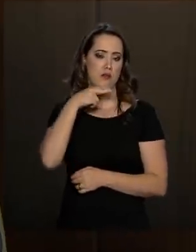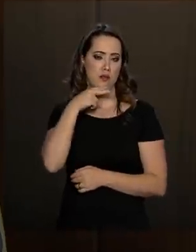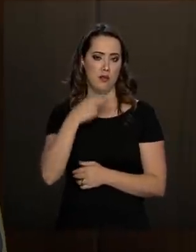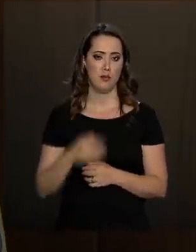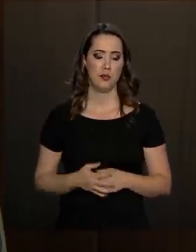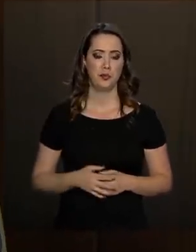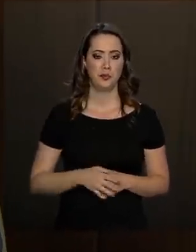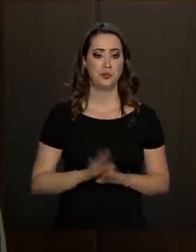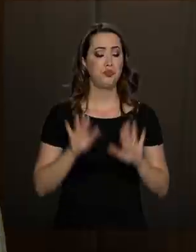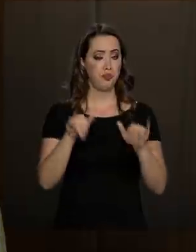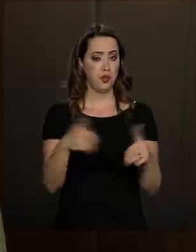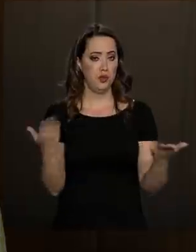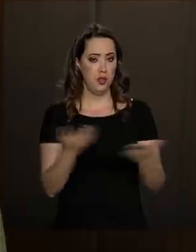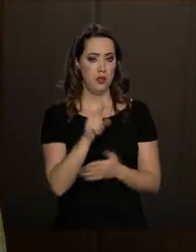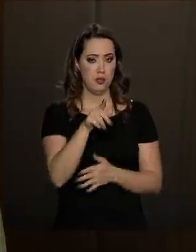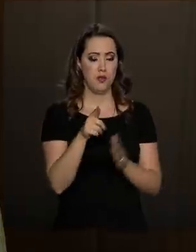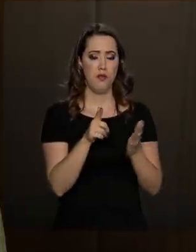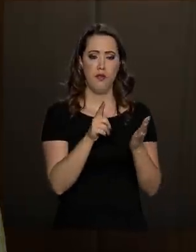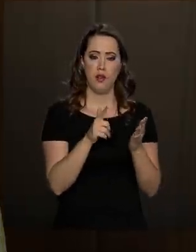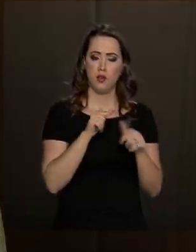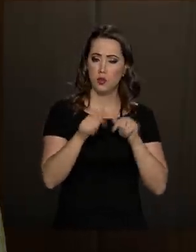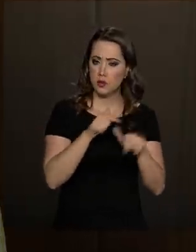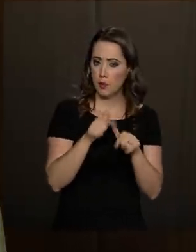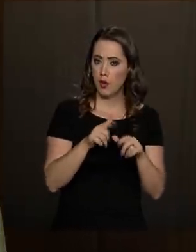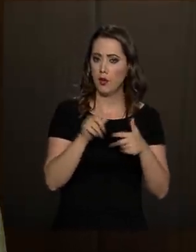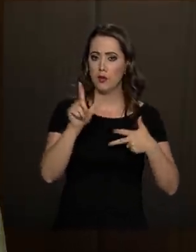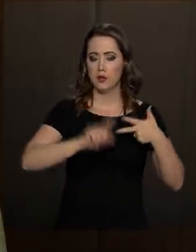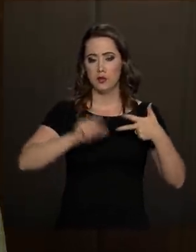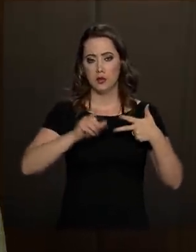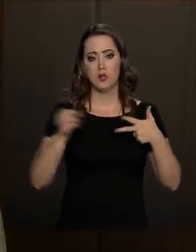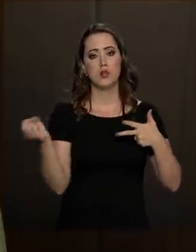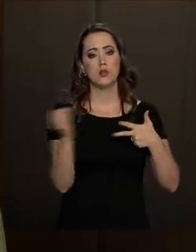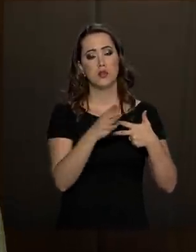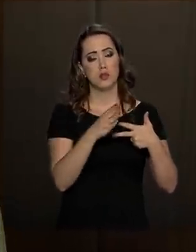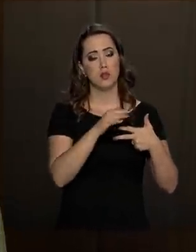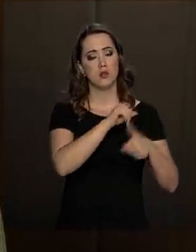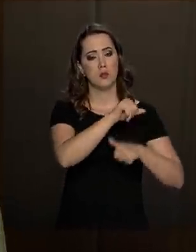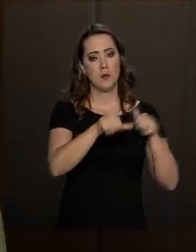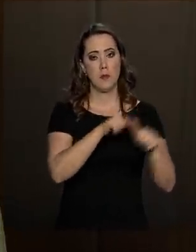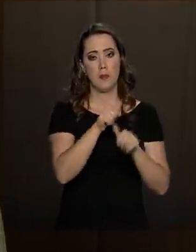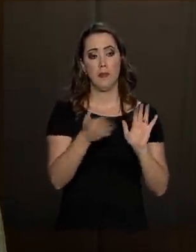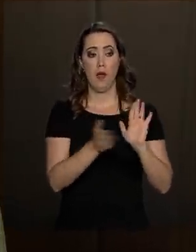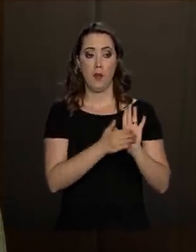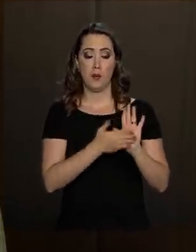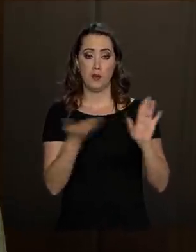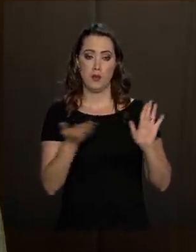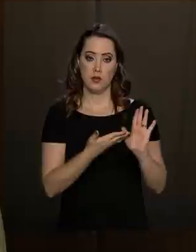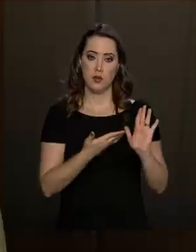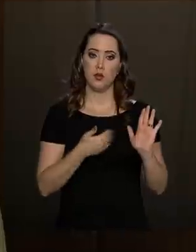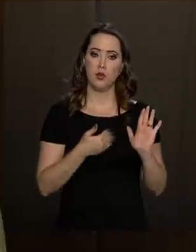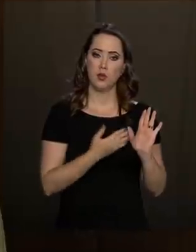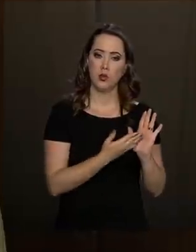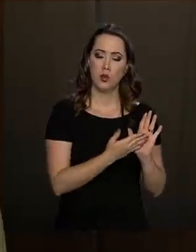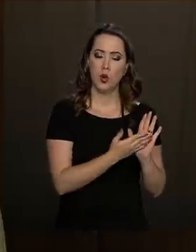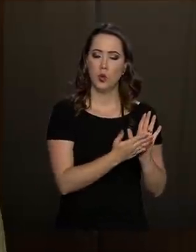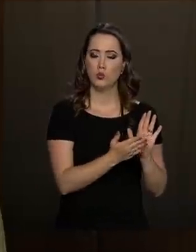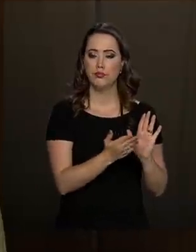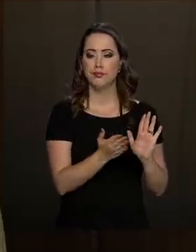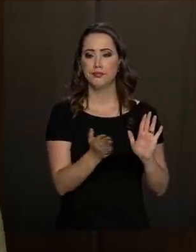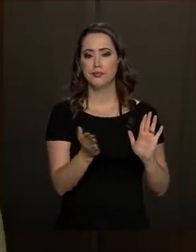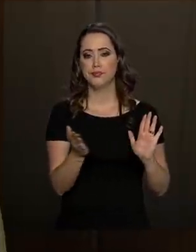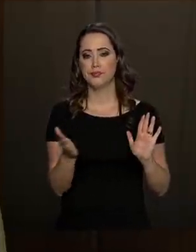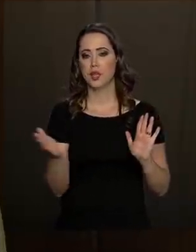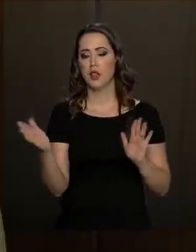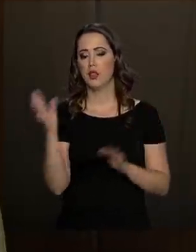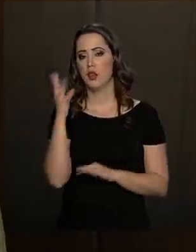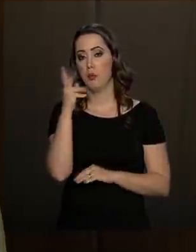ministro, o senhor estava falando sobre o papel do Legislativo nessa nova reforma. A proposta agora segue um longo rito de tramitação